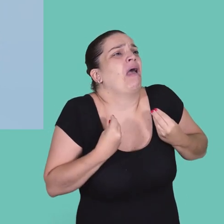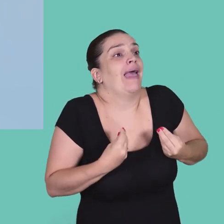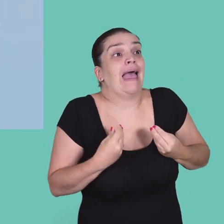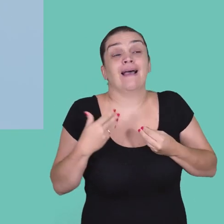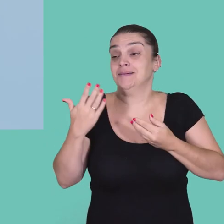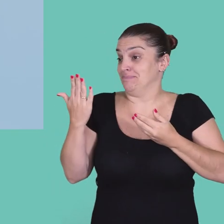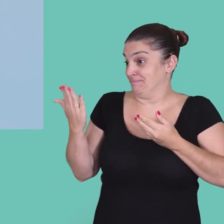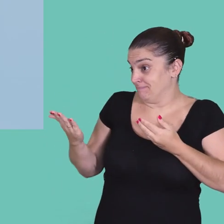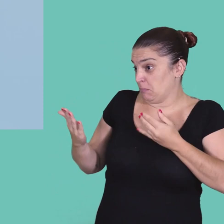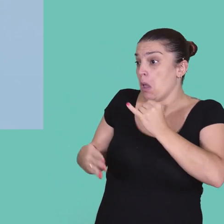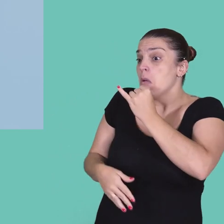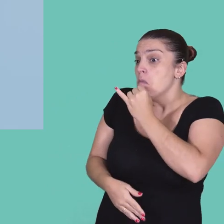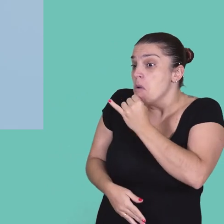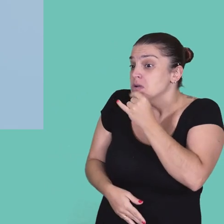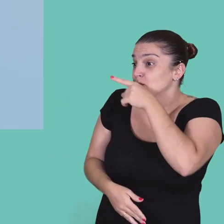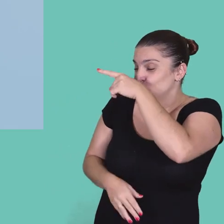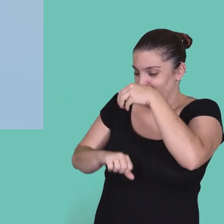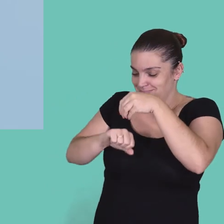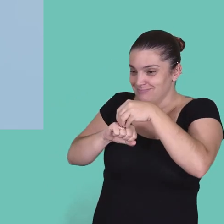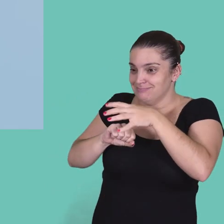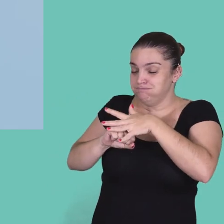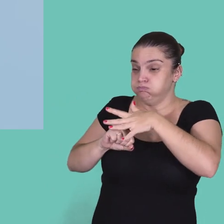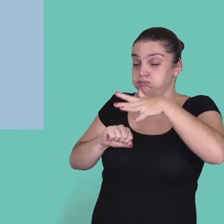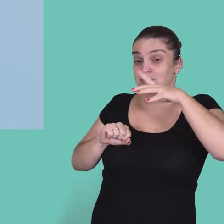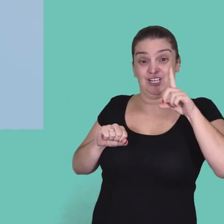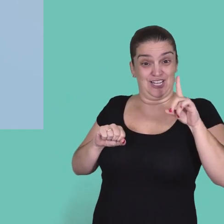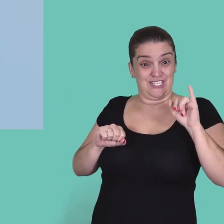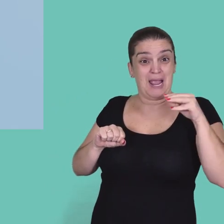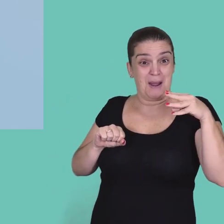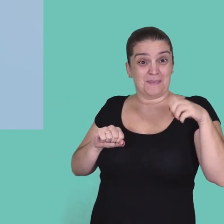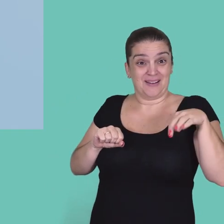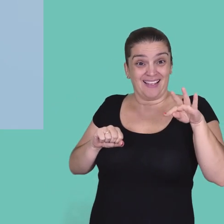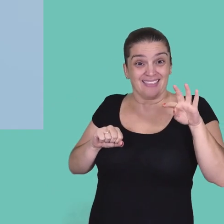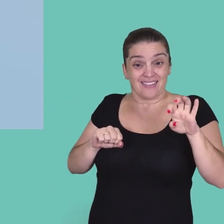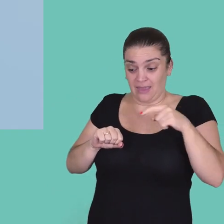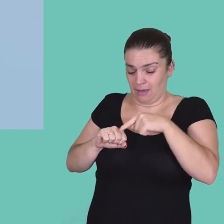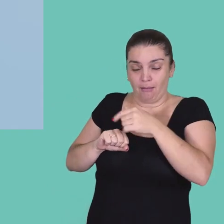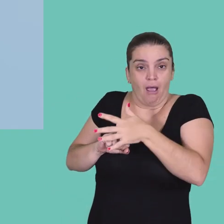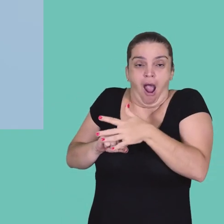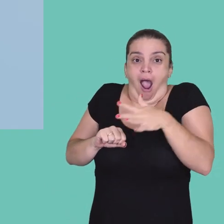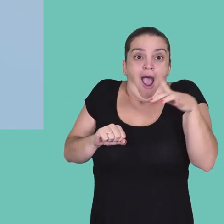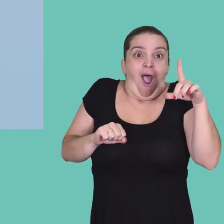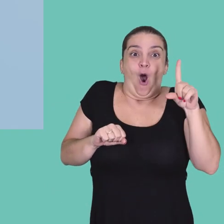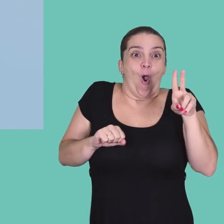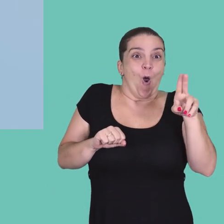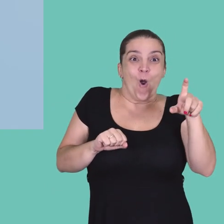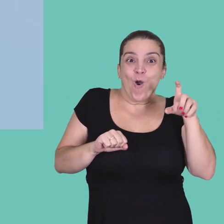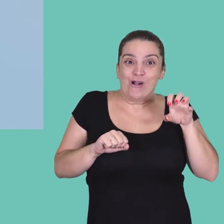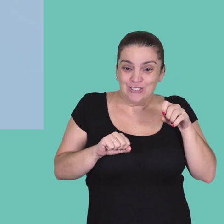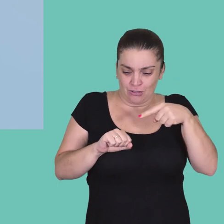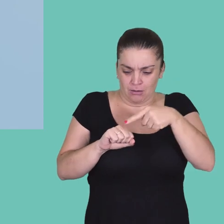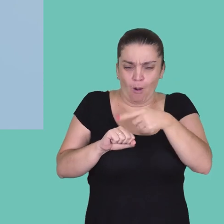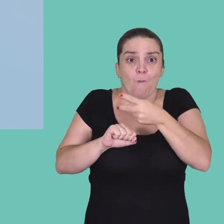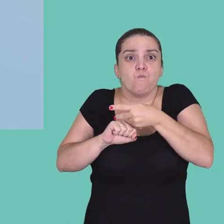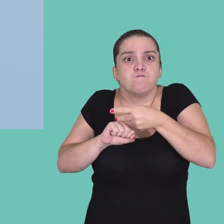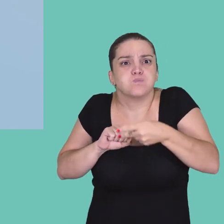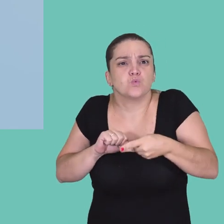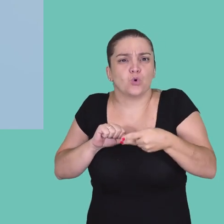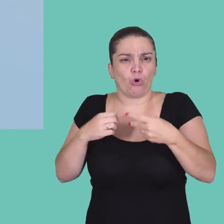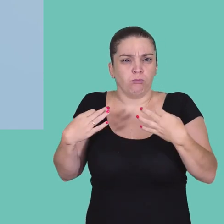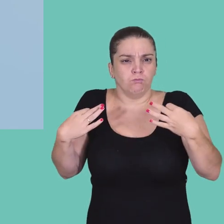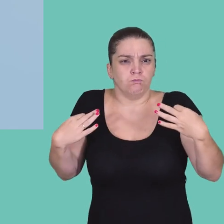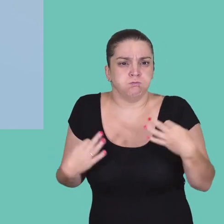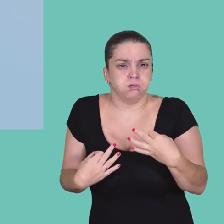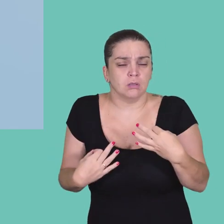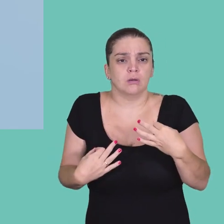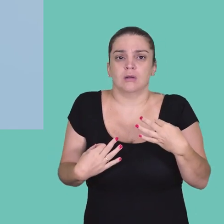coisa? Então, sabe por exemplo o diamante que tu vende de luxo? Luxo? Esse diamante, pra ele ser puro